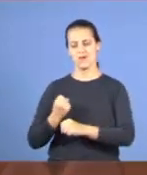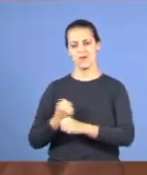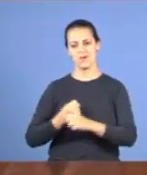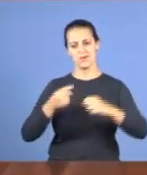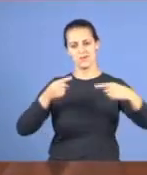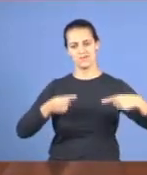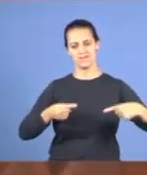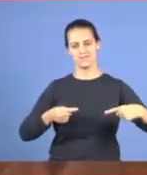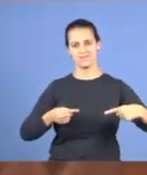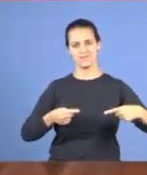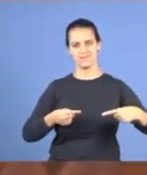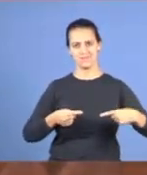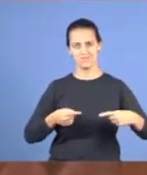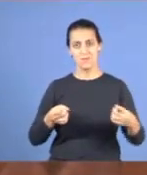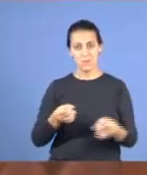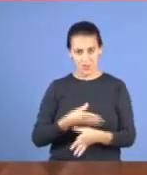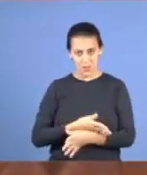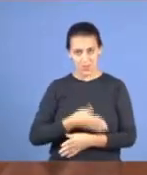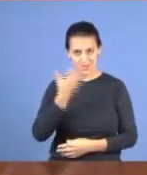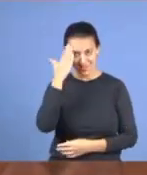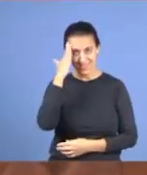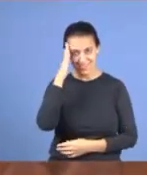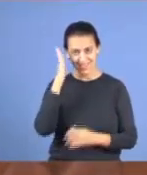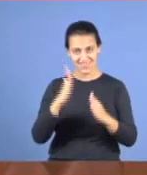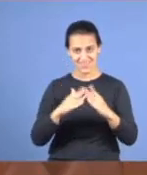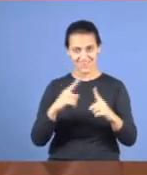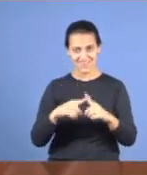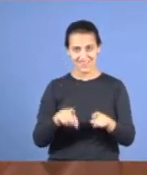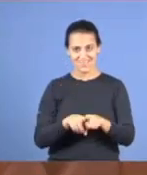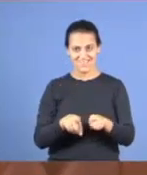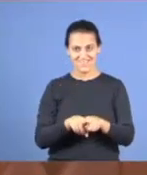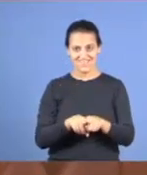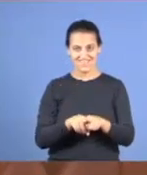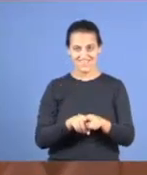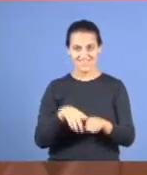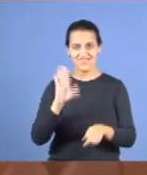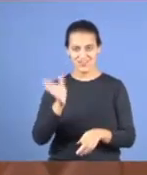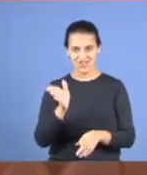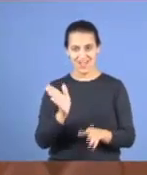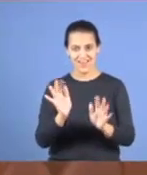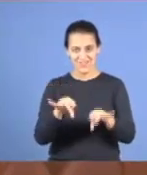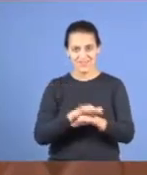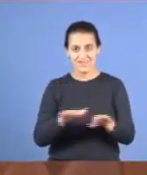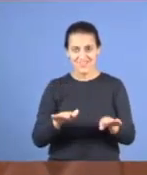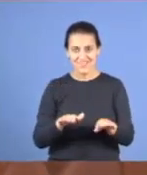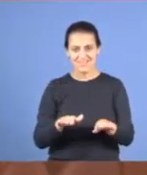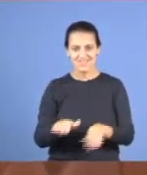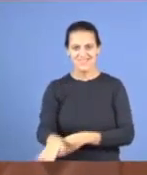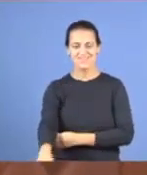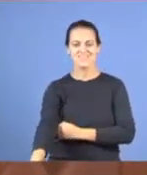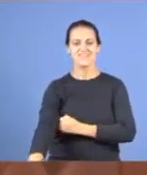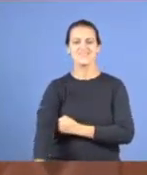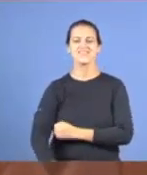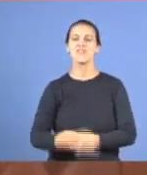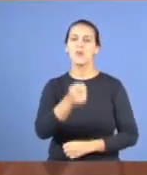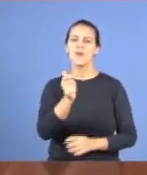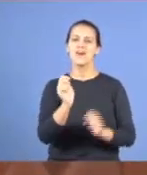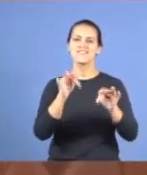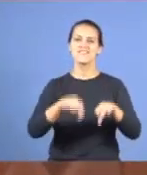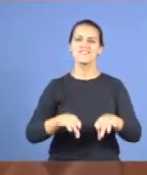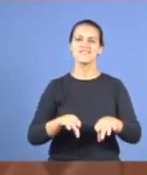pronto, está claro agora, nas igrejas também, os irmãos já concluíram, estamos chegando então, final,